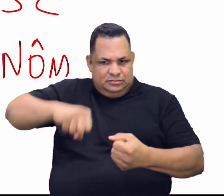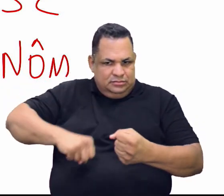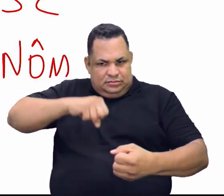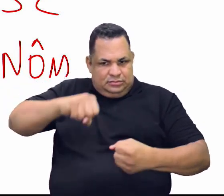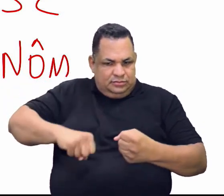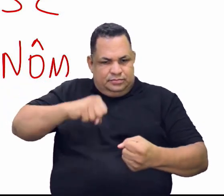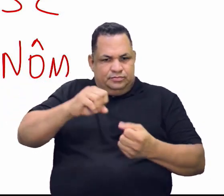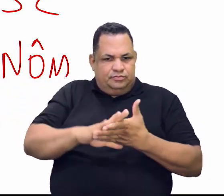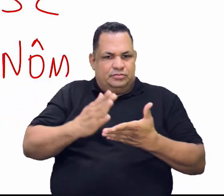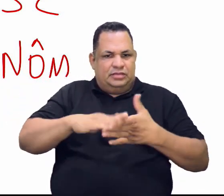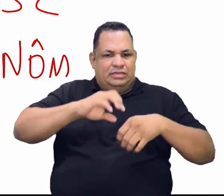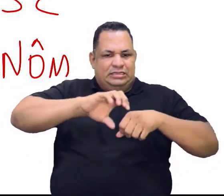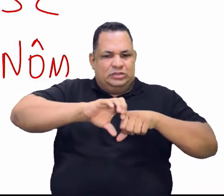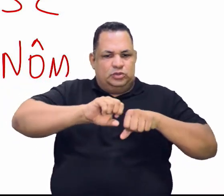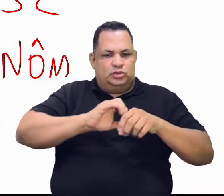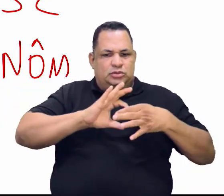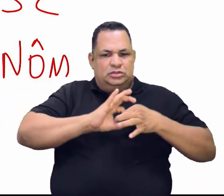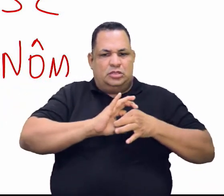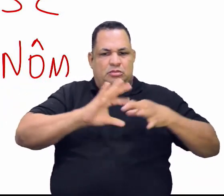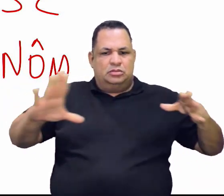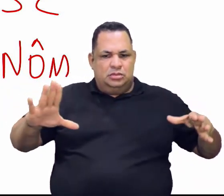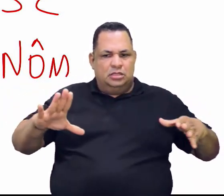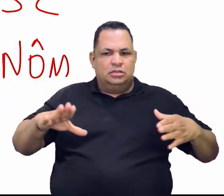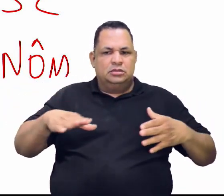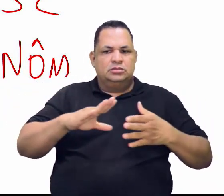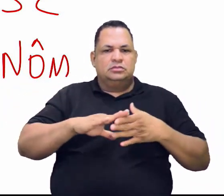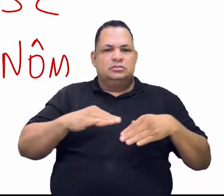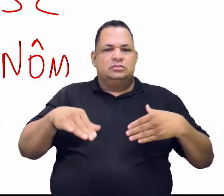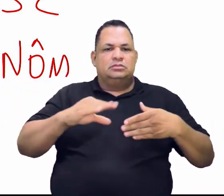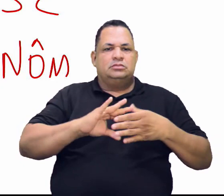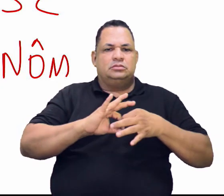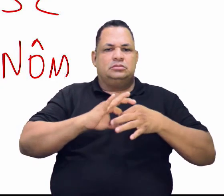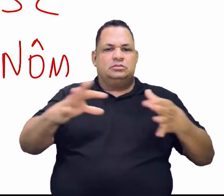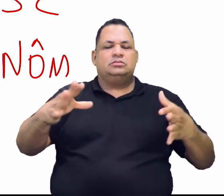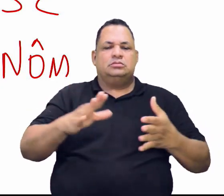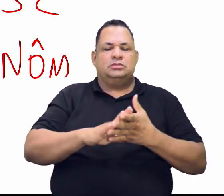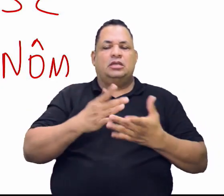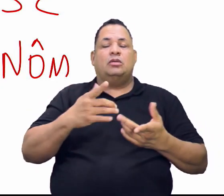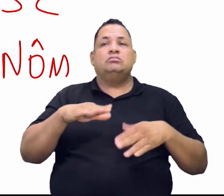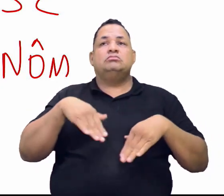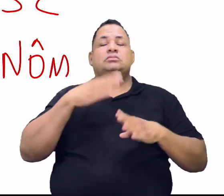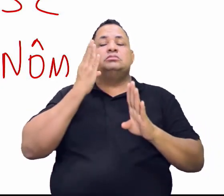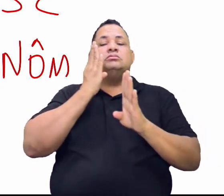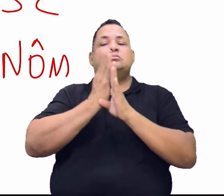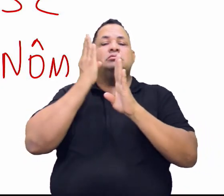Pra poder desprender. Quando você encontra, por exemplo,